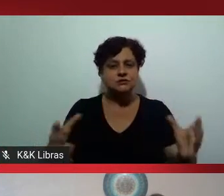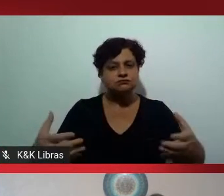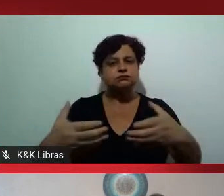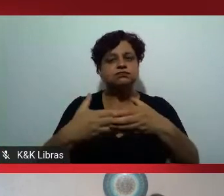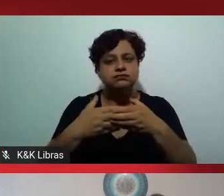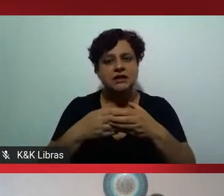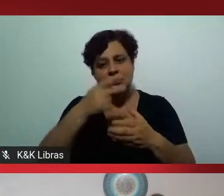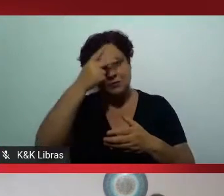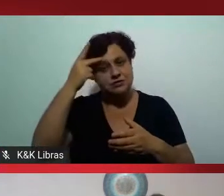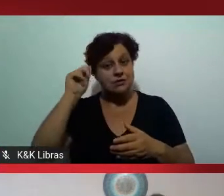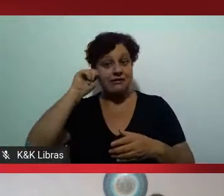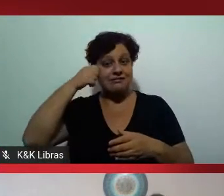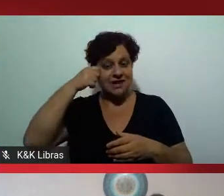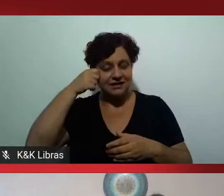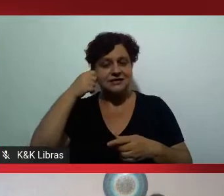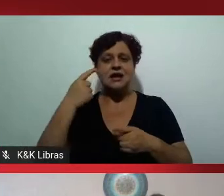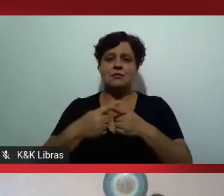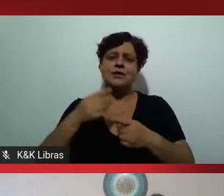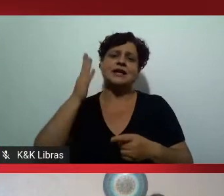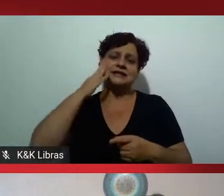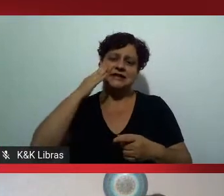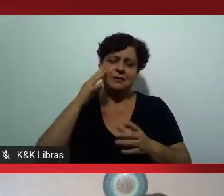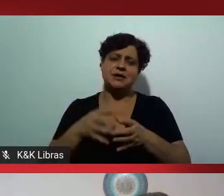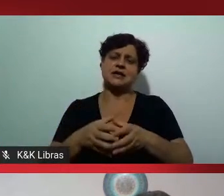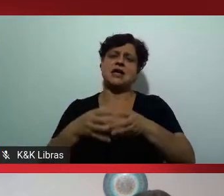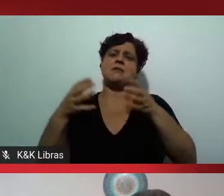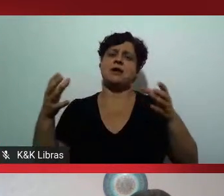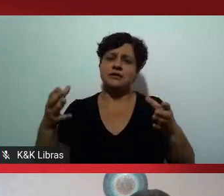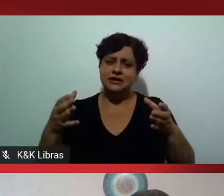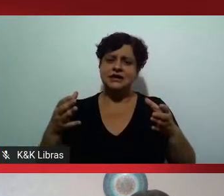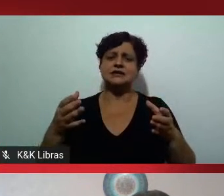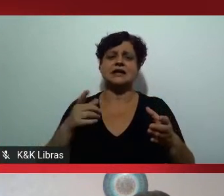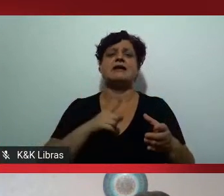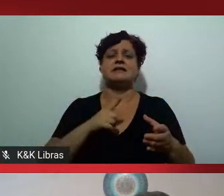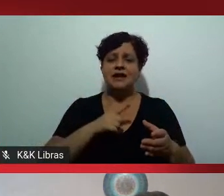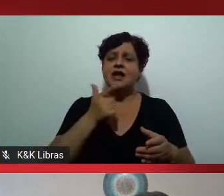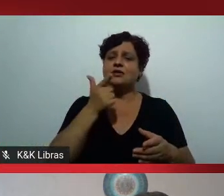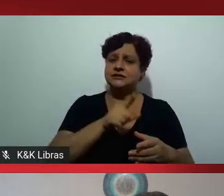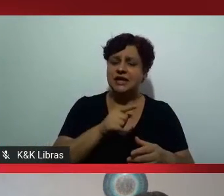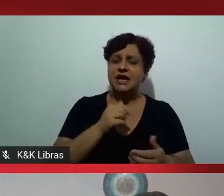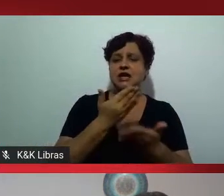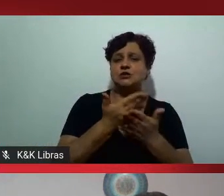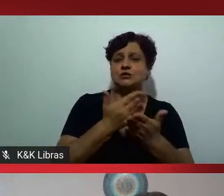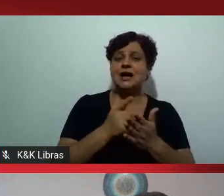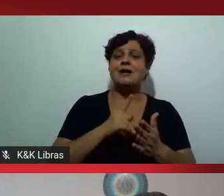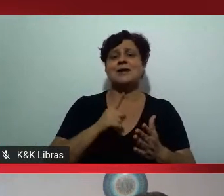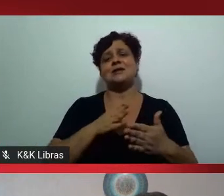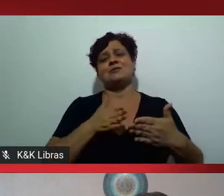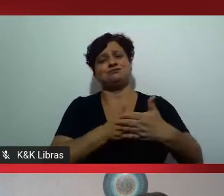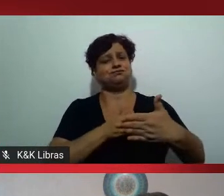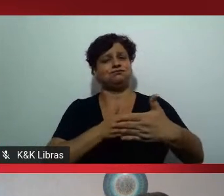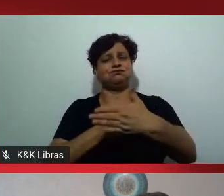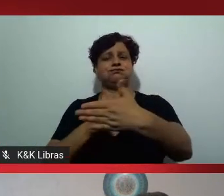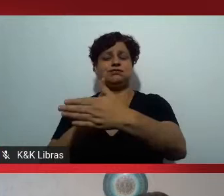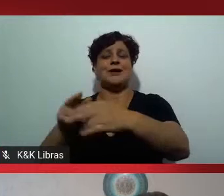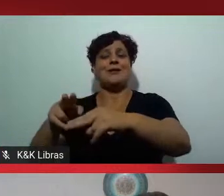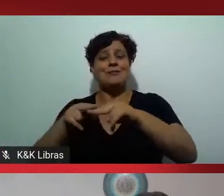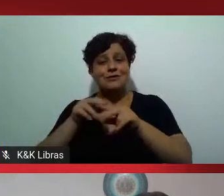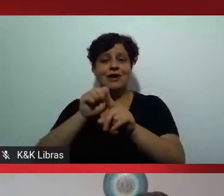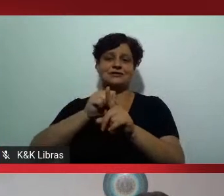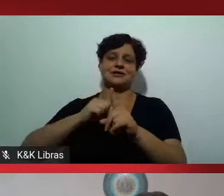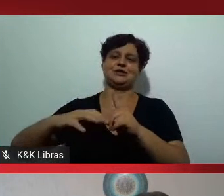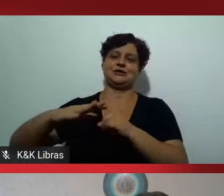população que, muito embora muito qualificada, vão enfrentar as barreiras impostas, colocadas por uma